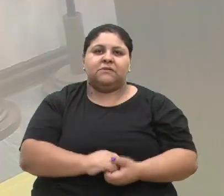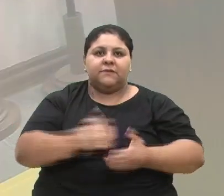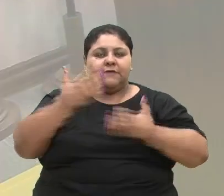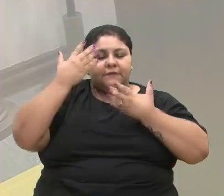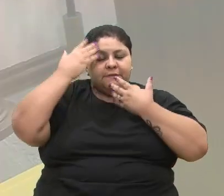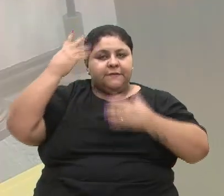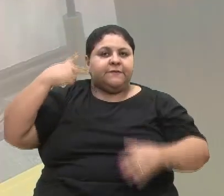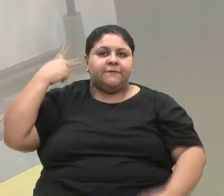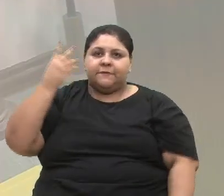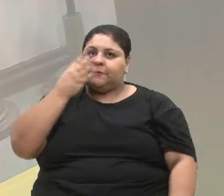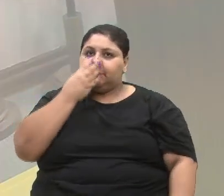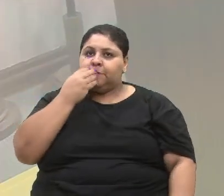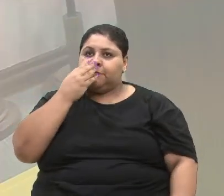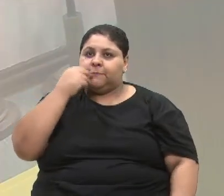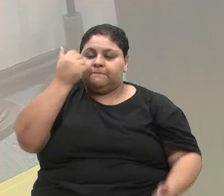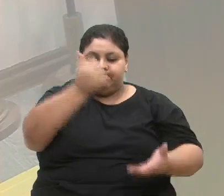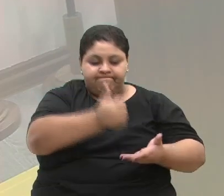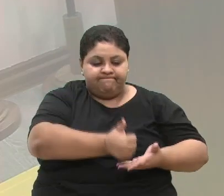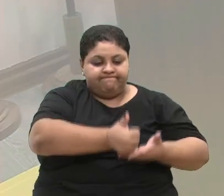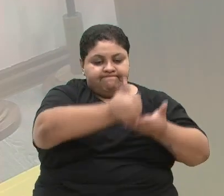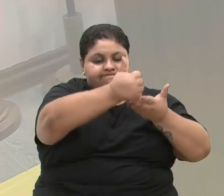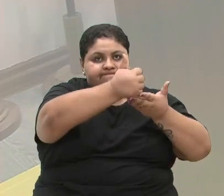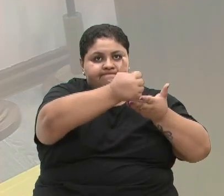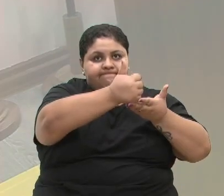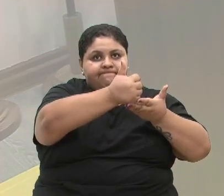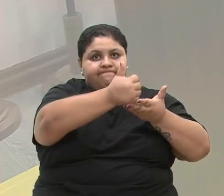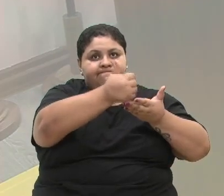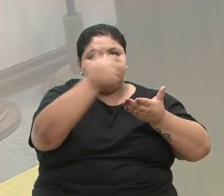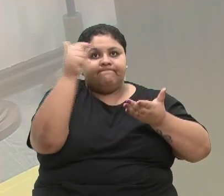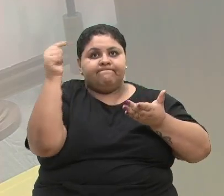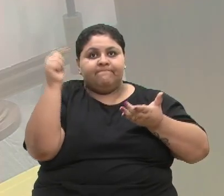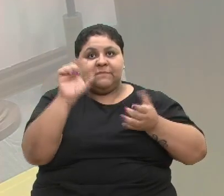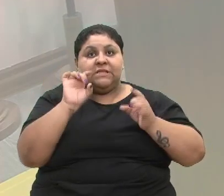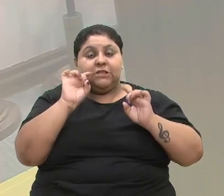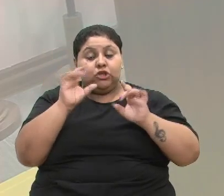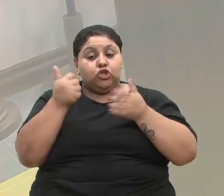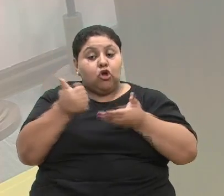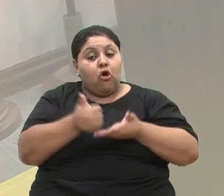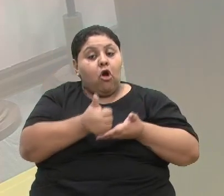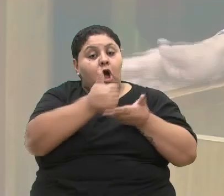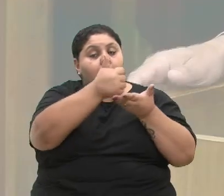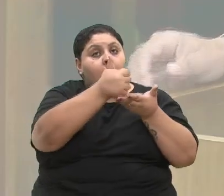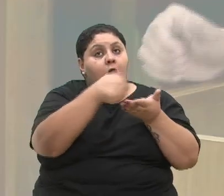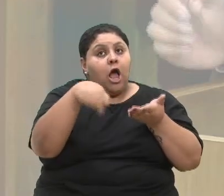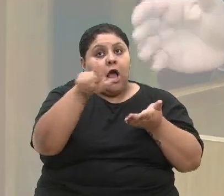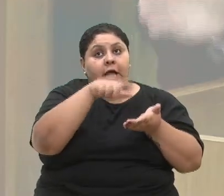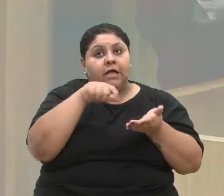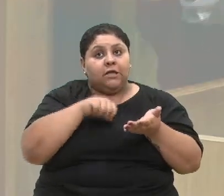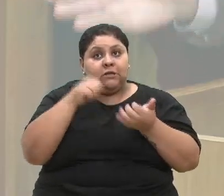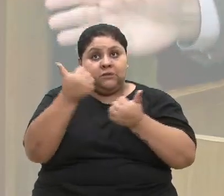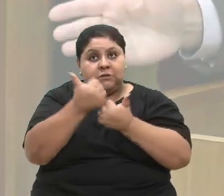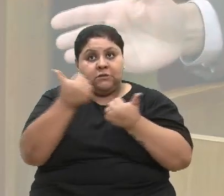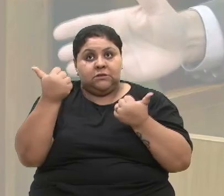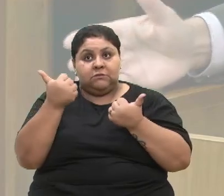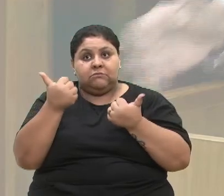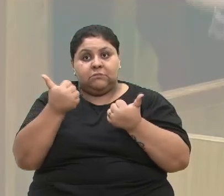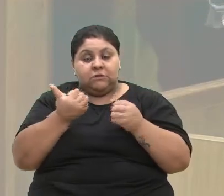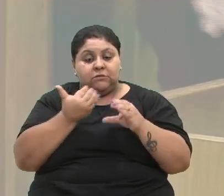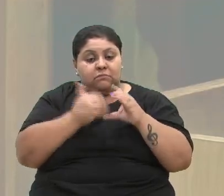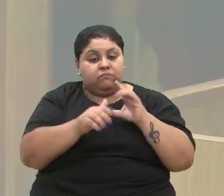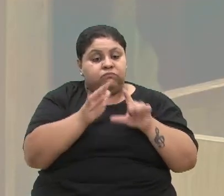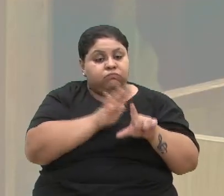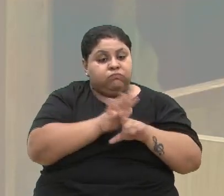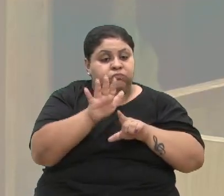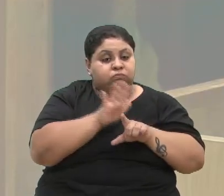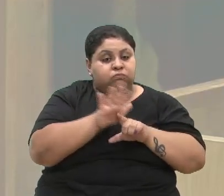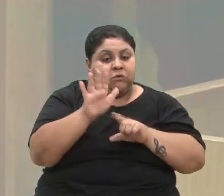vereador Camiles, pela contribuição. de líder para a União Brasil. Isso socorro a borra. A questão de nós termos assessores, quem nos encaminha as demandas, quem